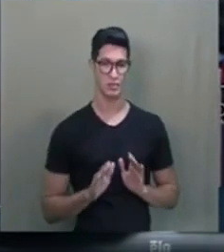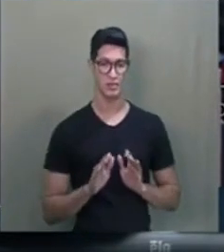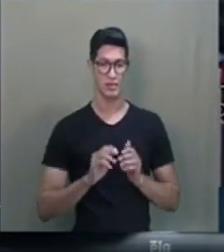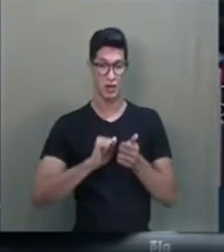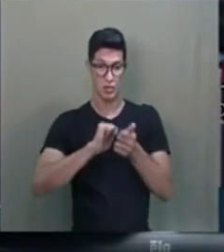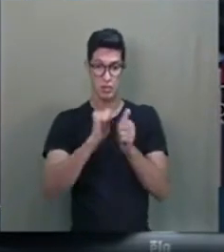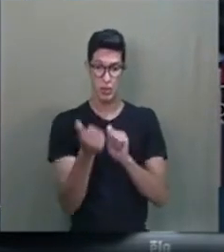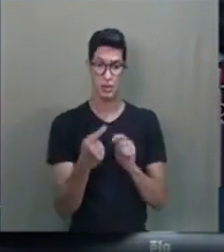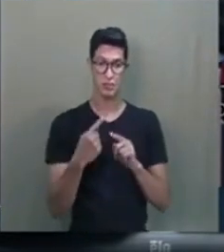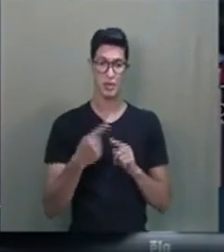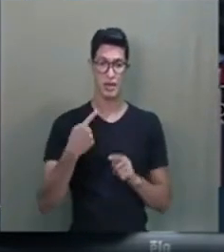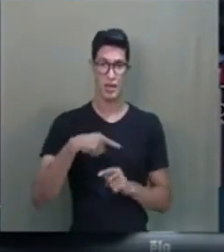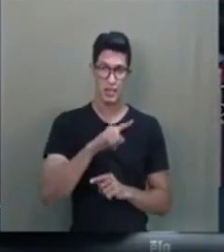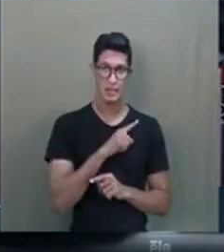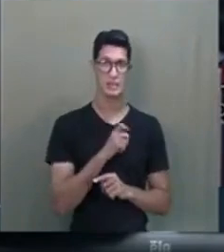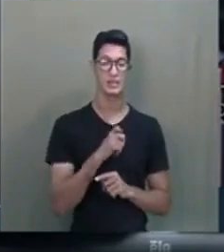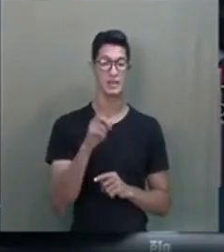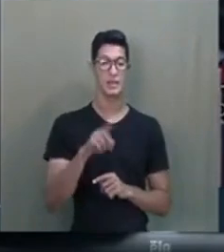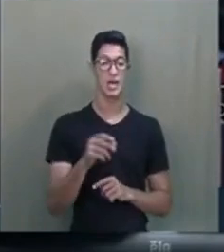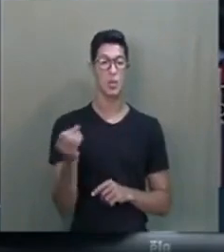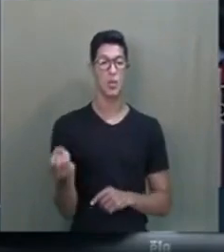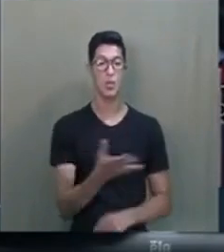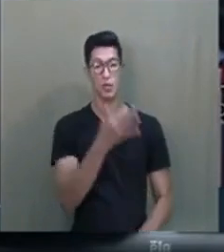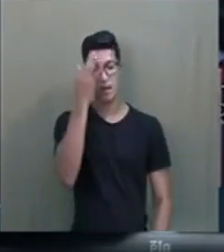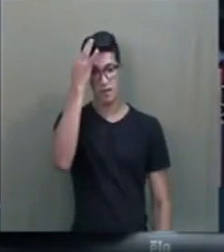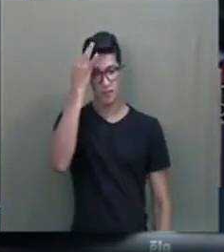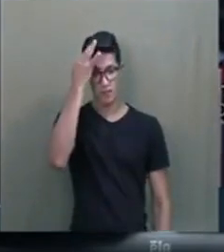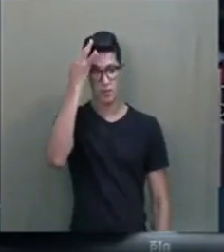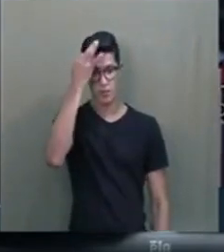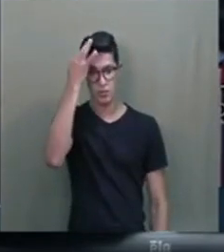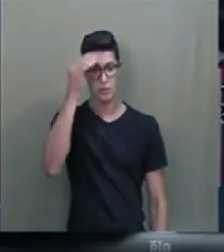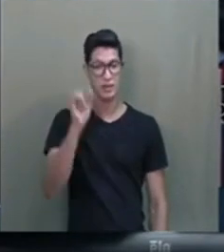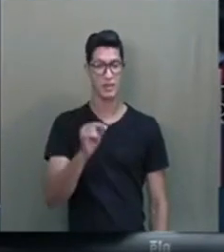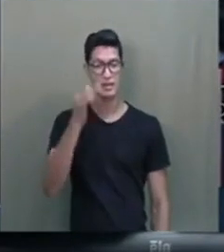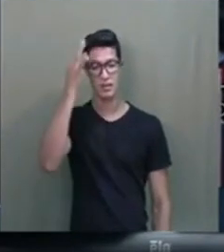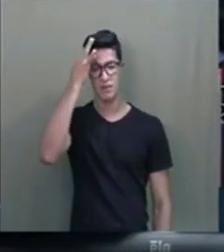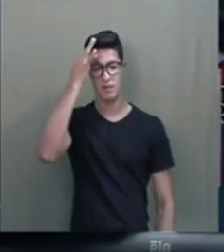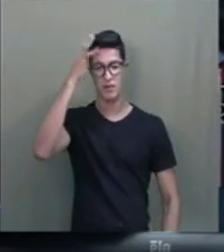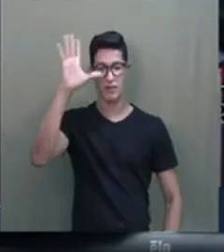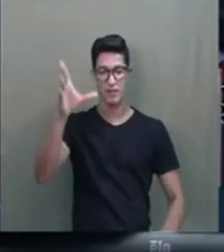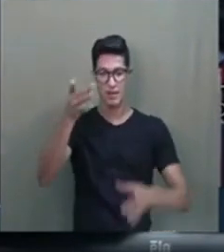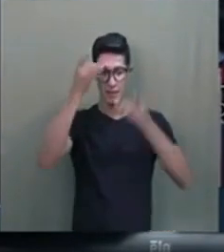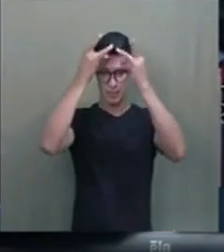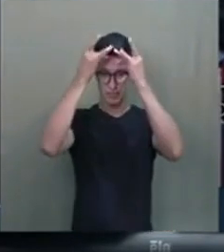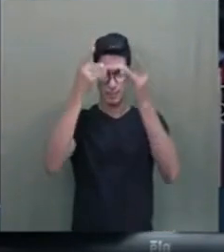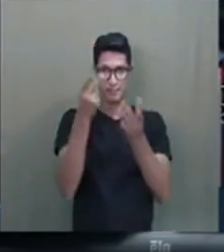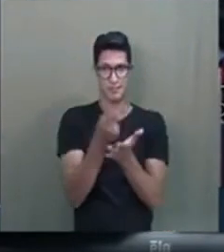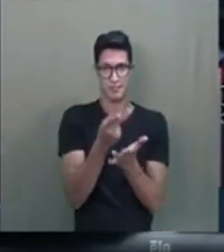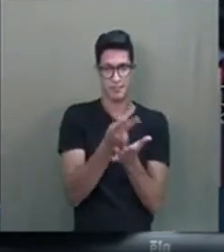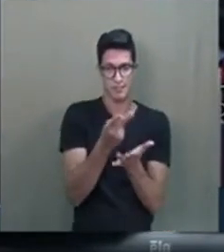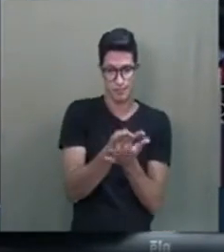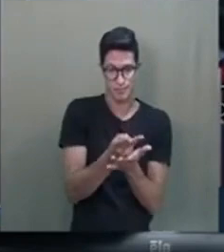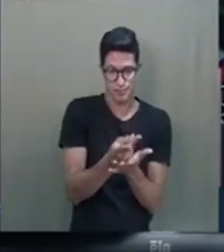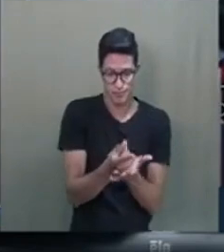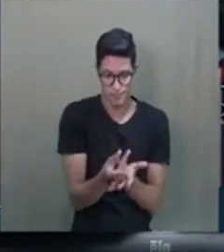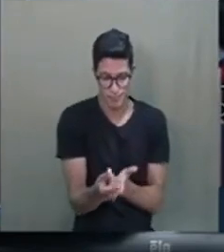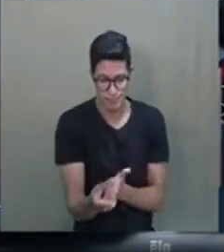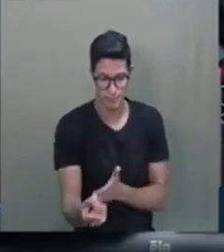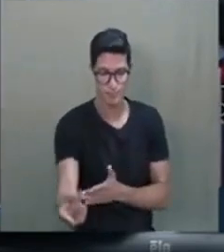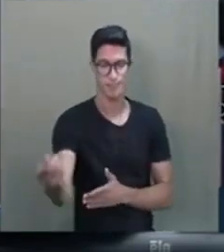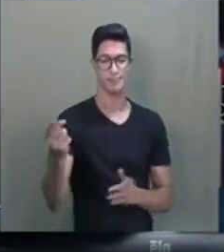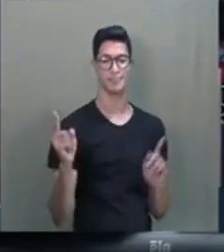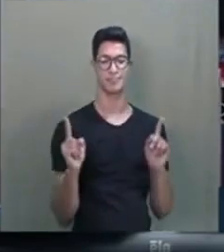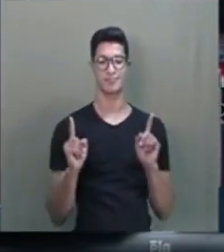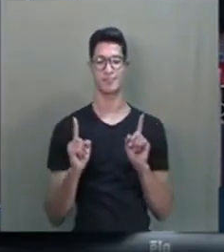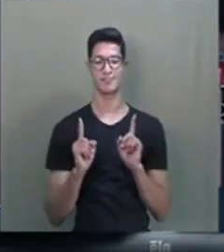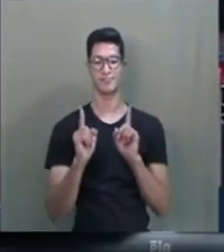O esporte, porque a gente, é uma nova filosofia que existe, e que essa filosofia se mantenha, não é, Rose? Que essa filosofia, que os dois,